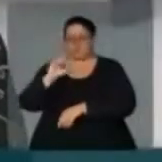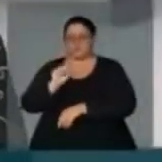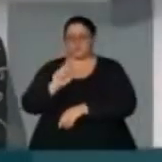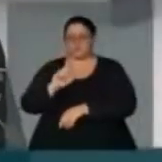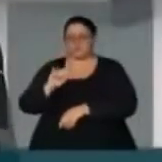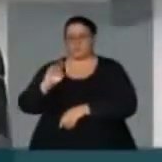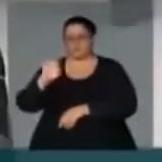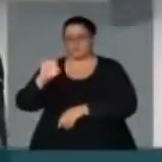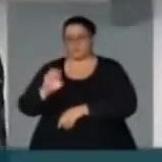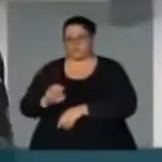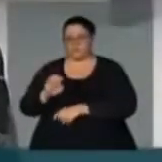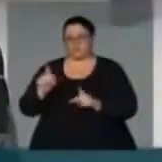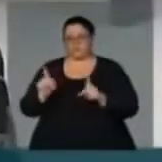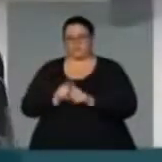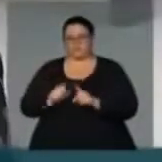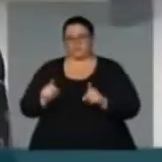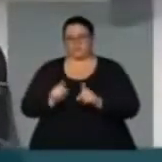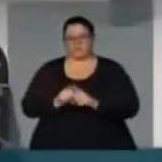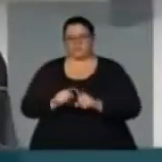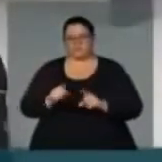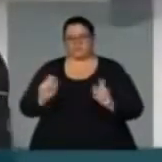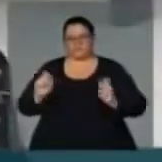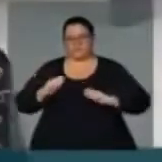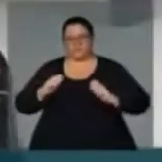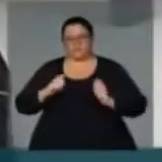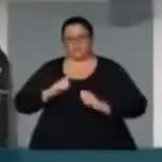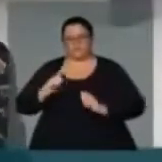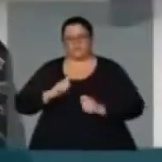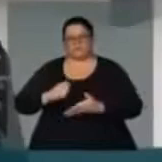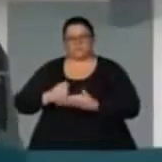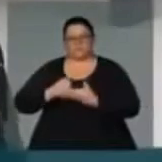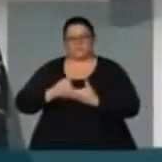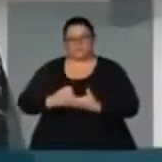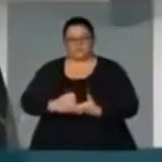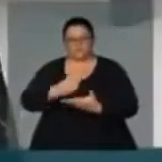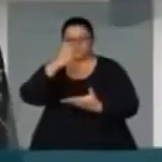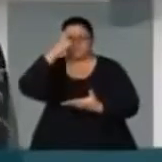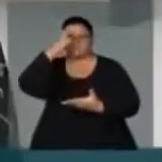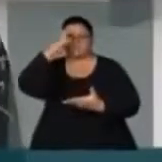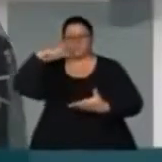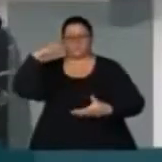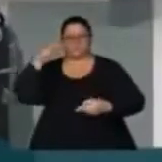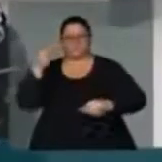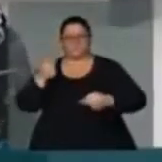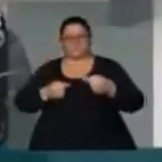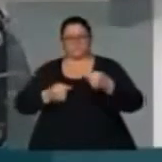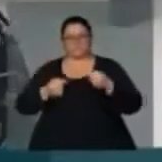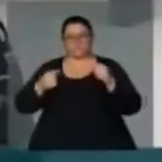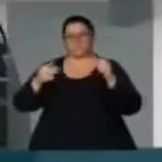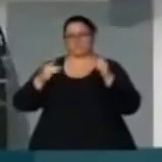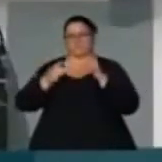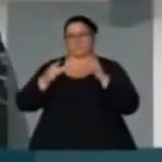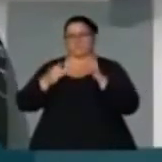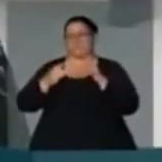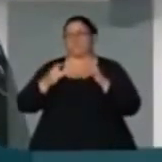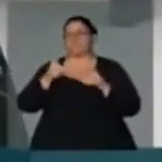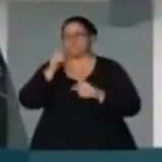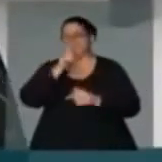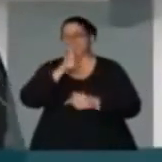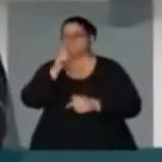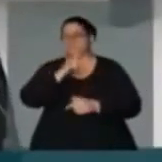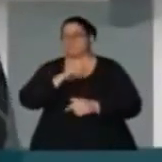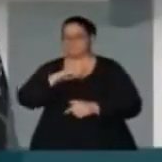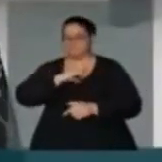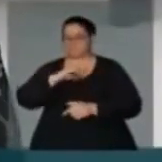para que a perspectiva de cooperação cultural, política, possa se dar. Registro aqui e